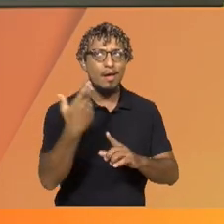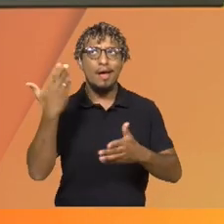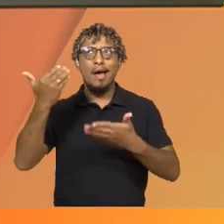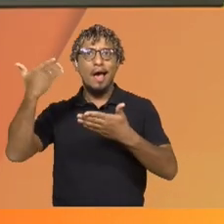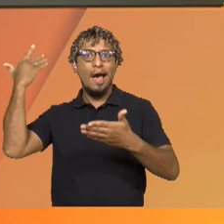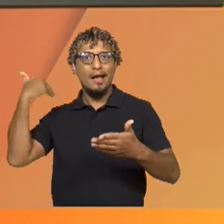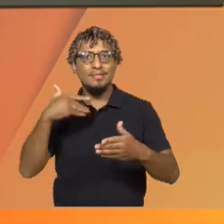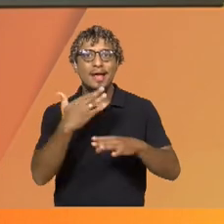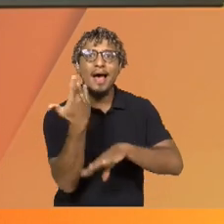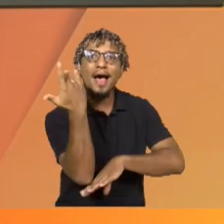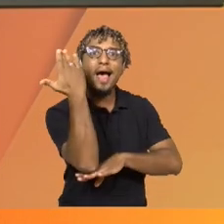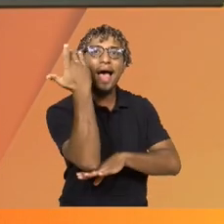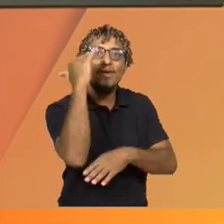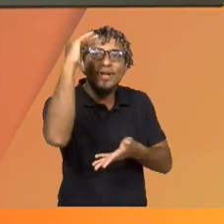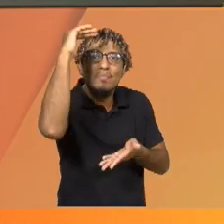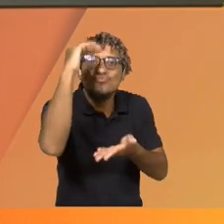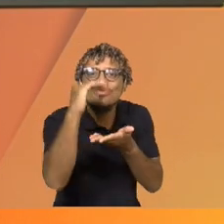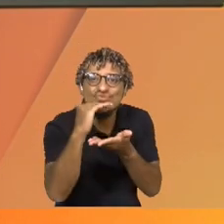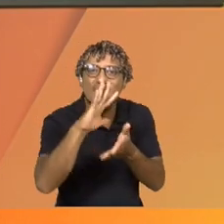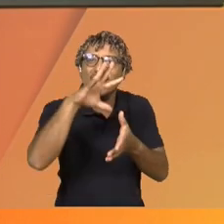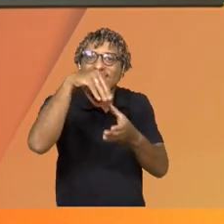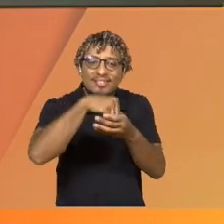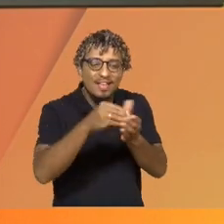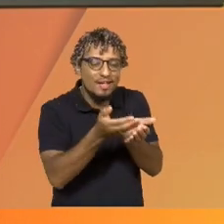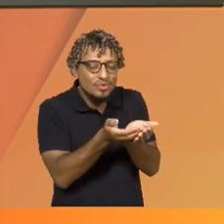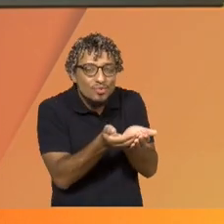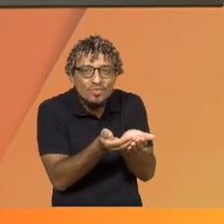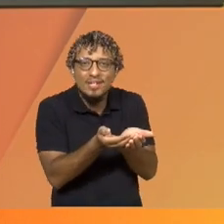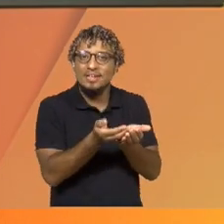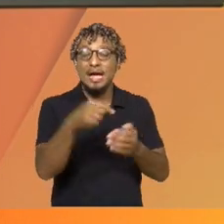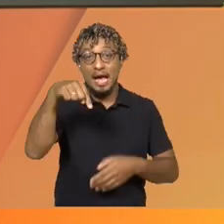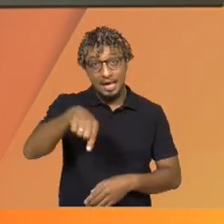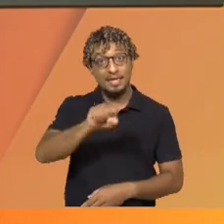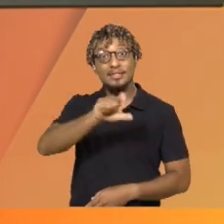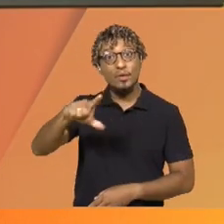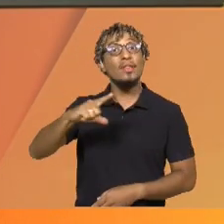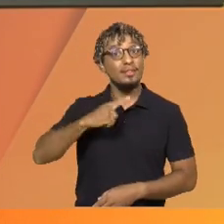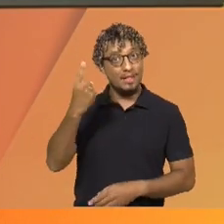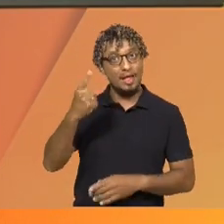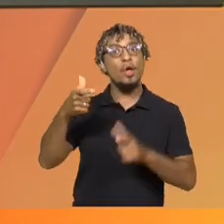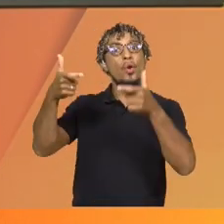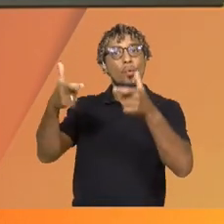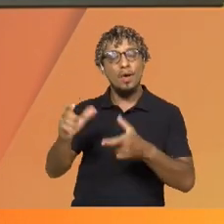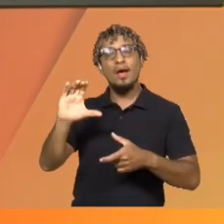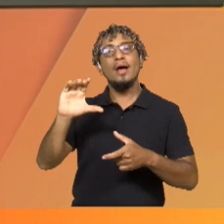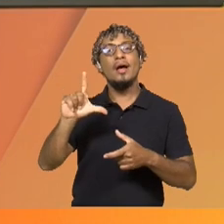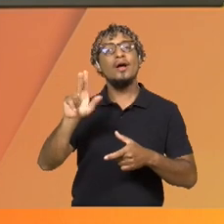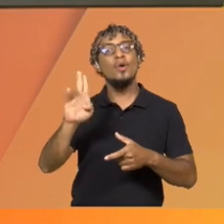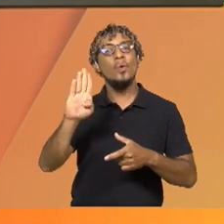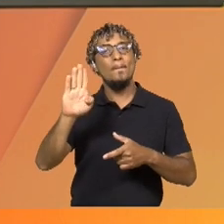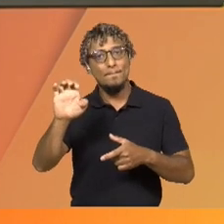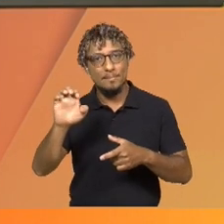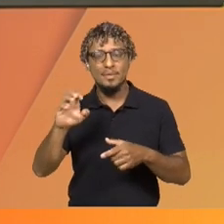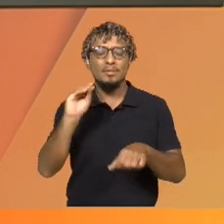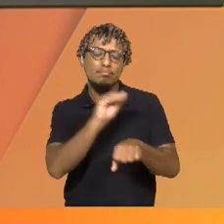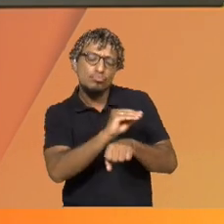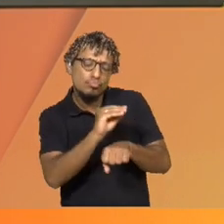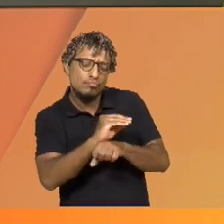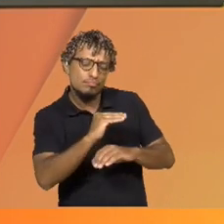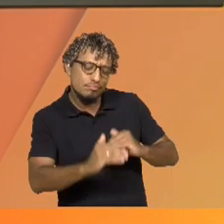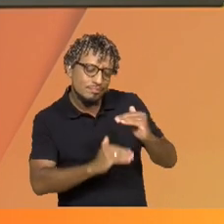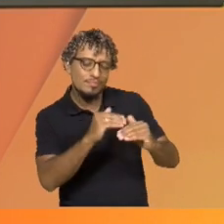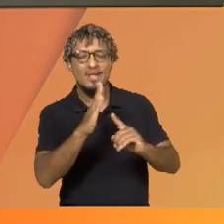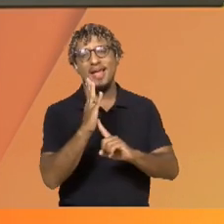pequenas dentro de um vaso. Aqui em São Luís tem um clube dedicado a produzir essas verdadeiras obras de